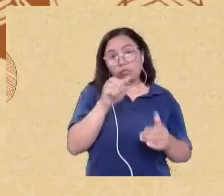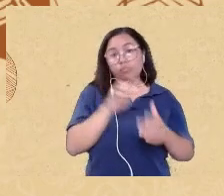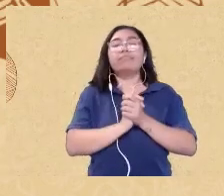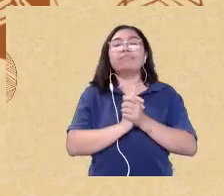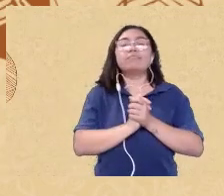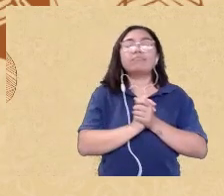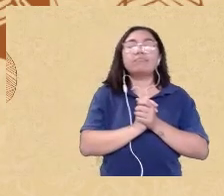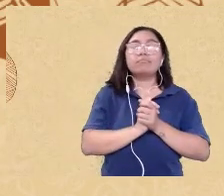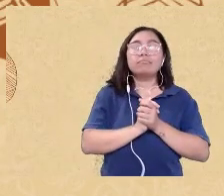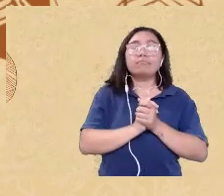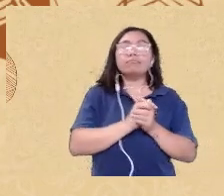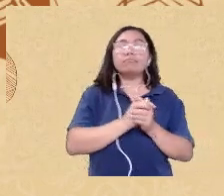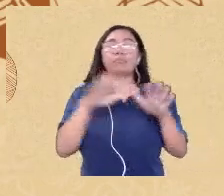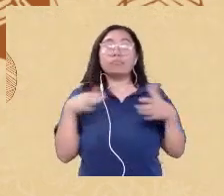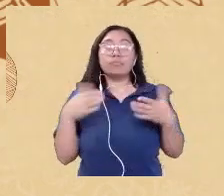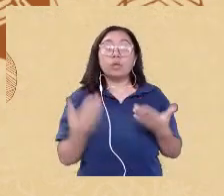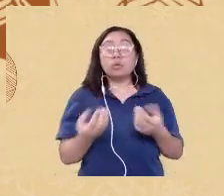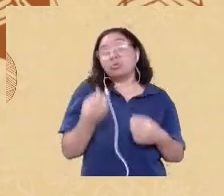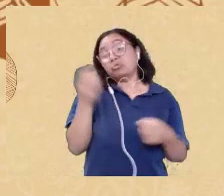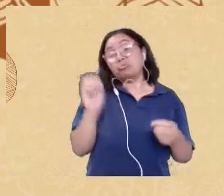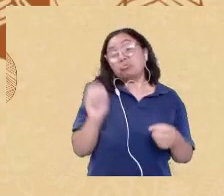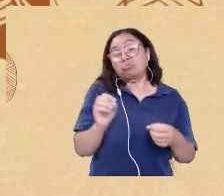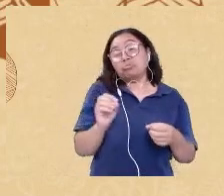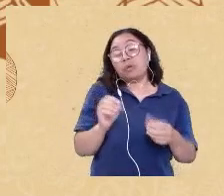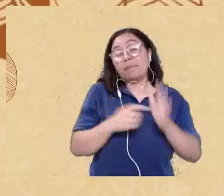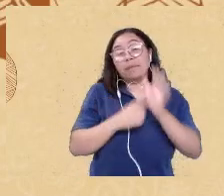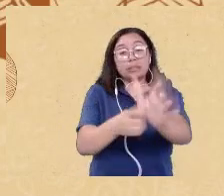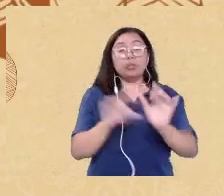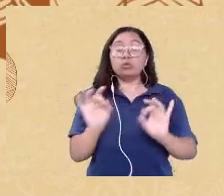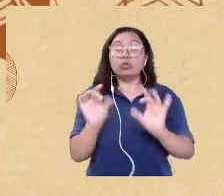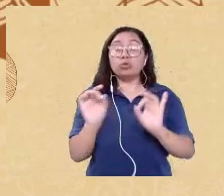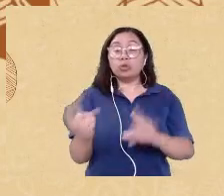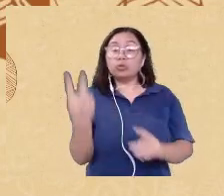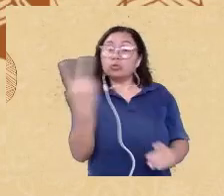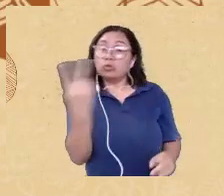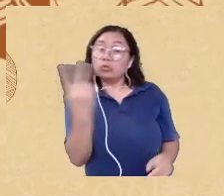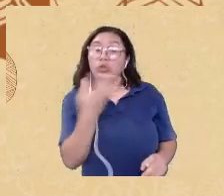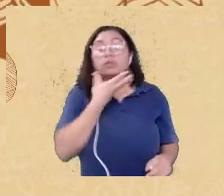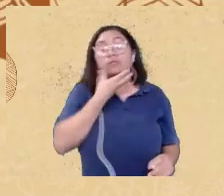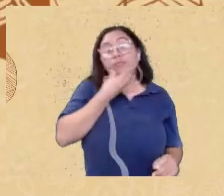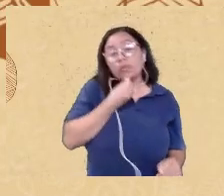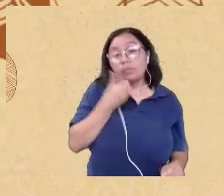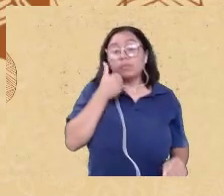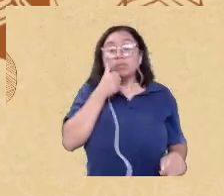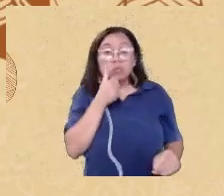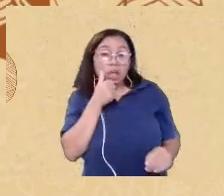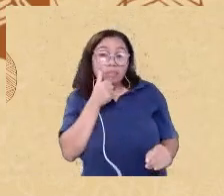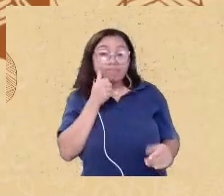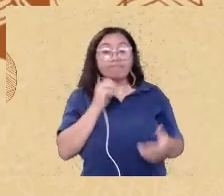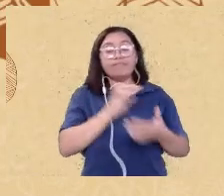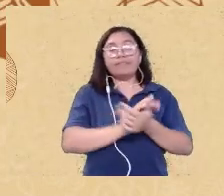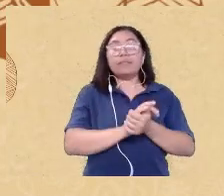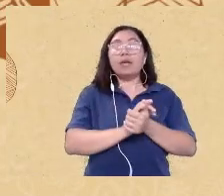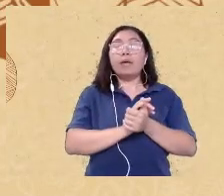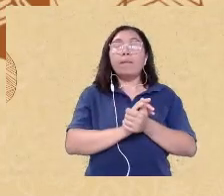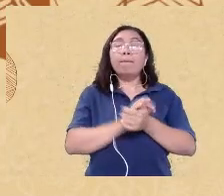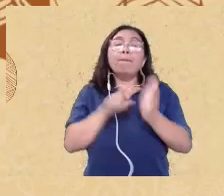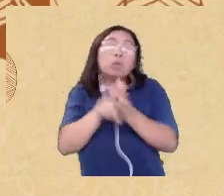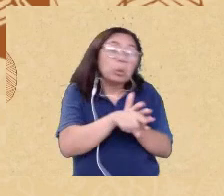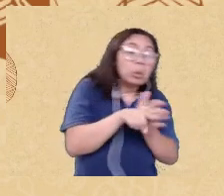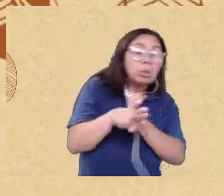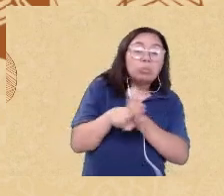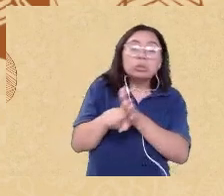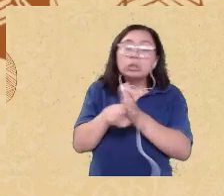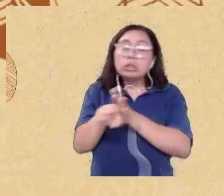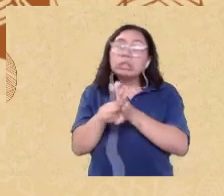uma concepção binária não satisfeitos ainda seguimos as nossas investigações as nossas buscas